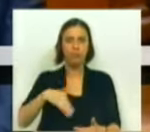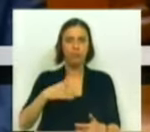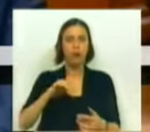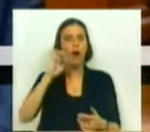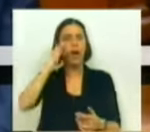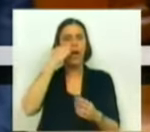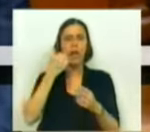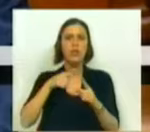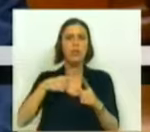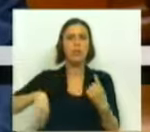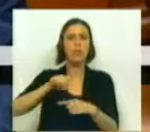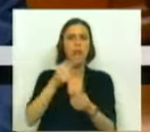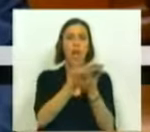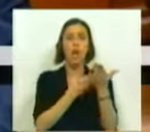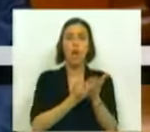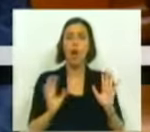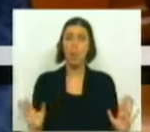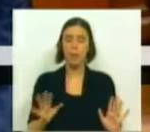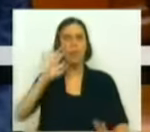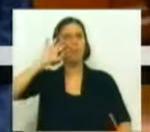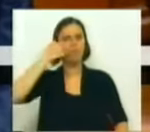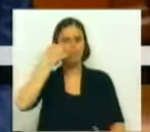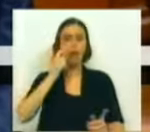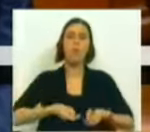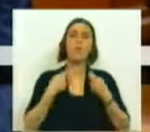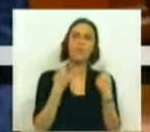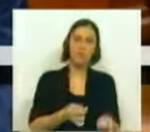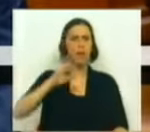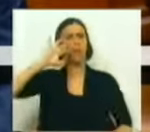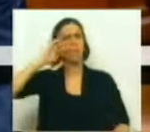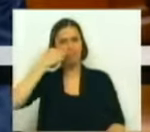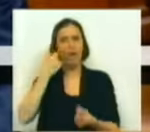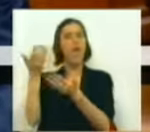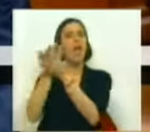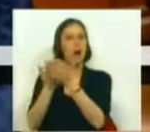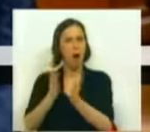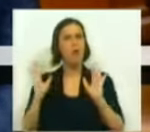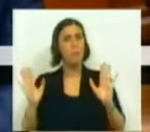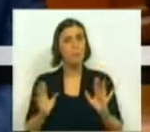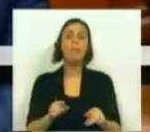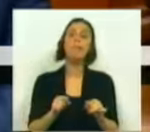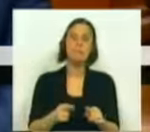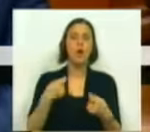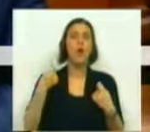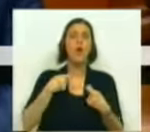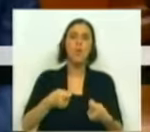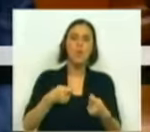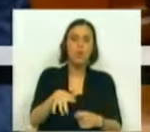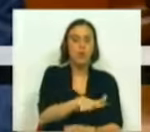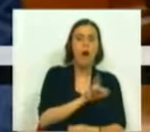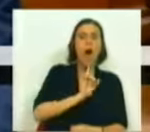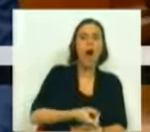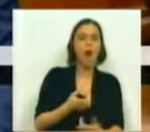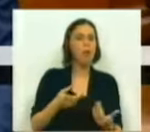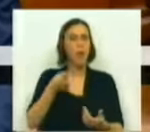um risco adicional para os agentes económicos. Prejudica o investimento e prejudica a economia. Constitui um custo de contexto e